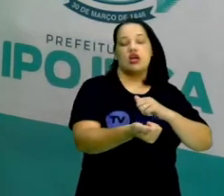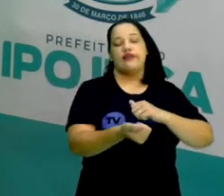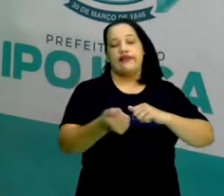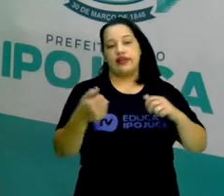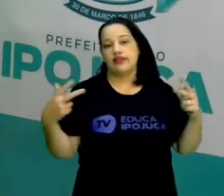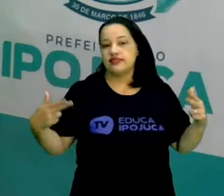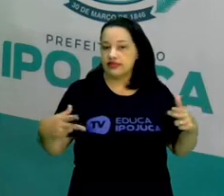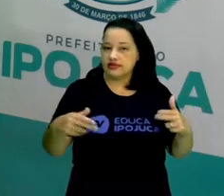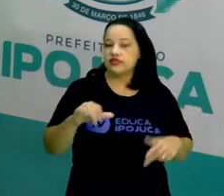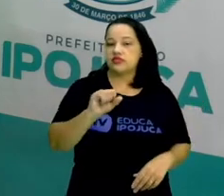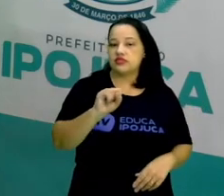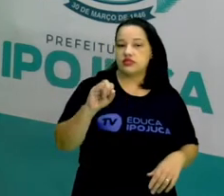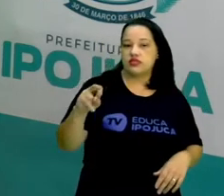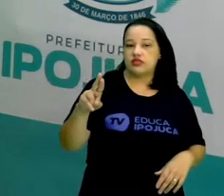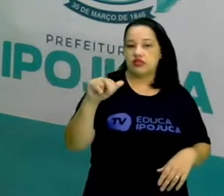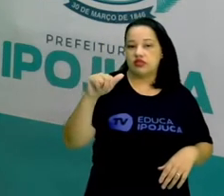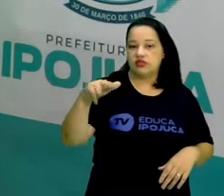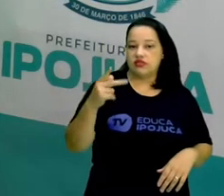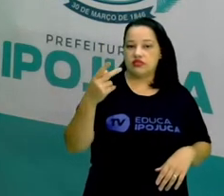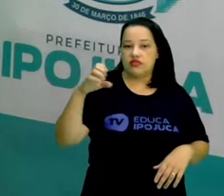sul, a área de praia.